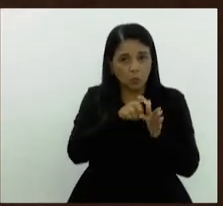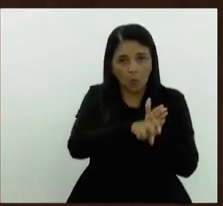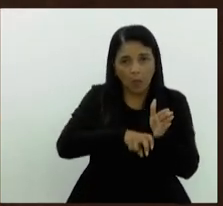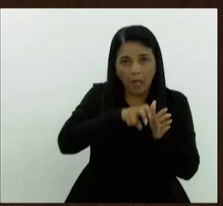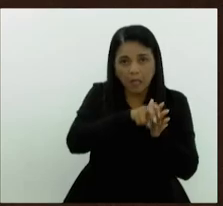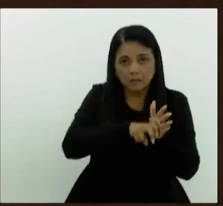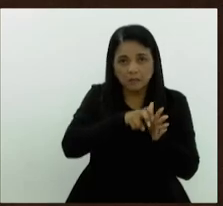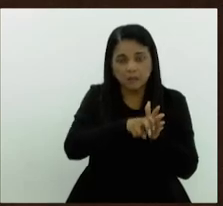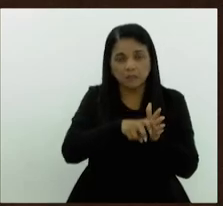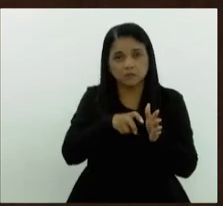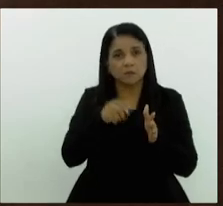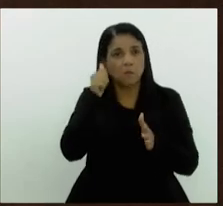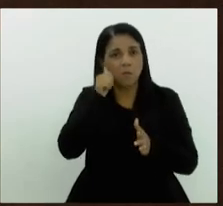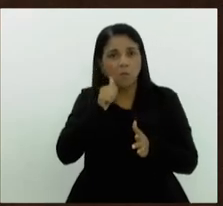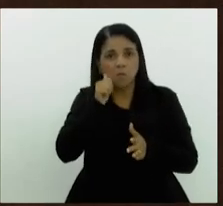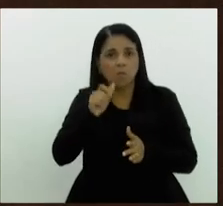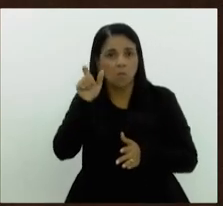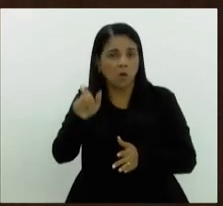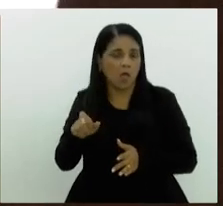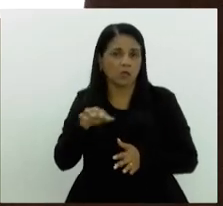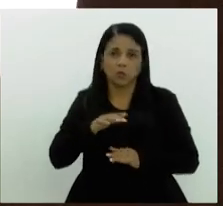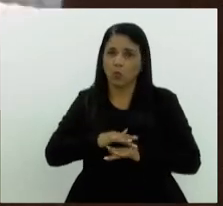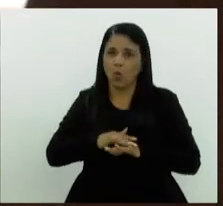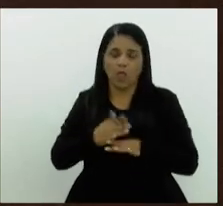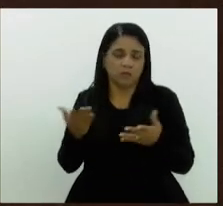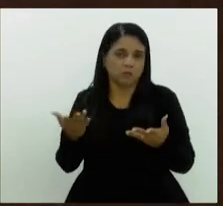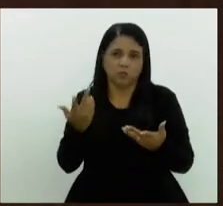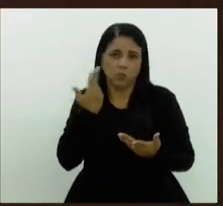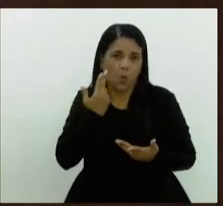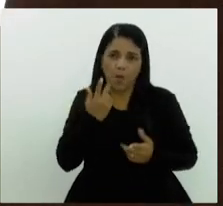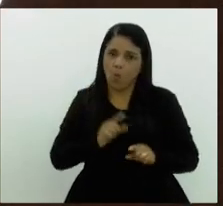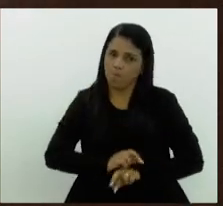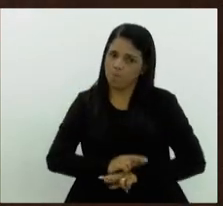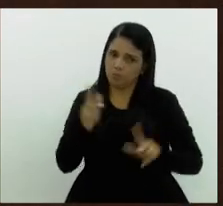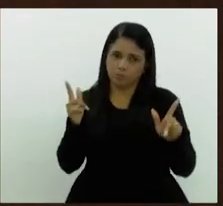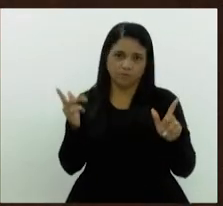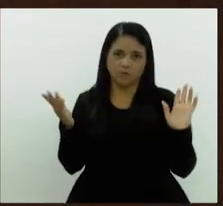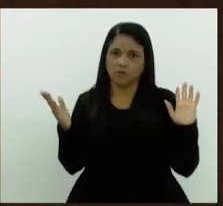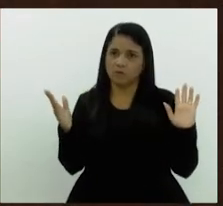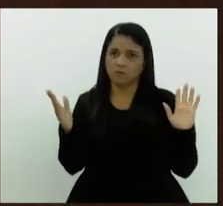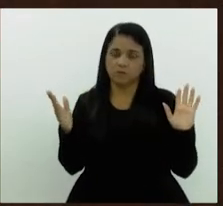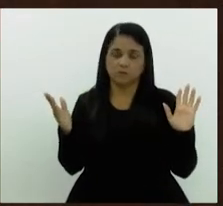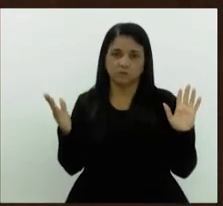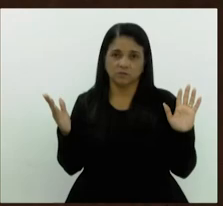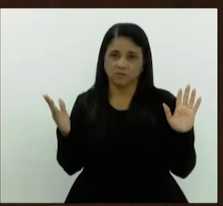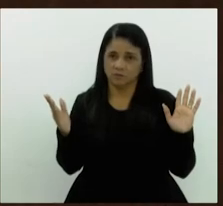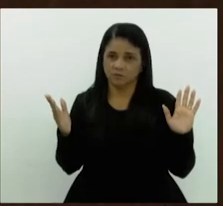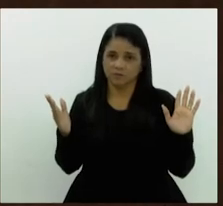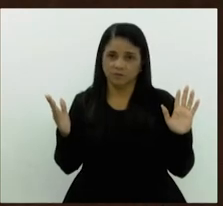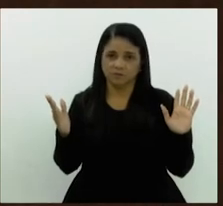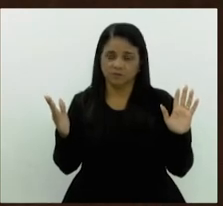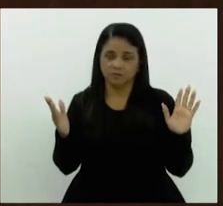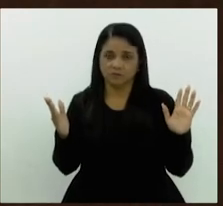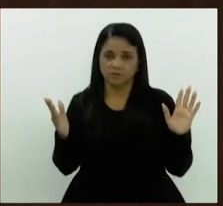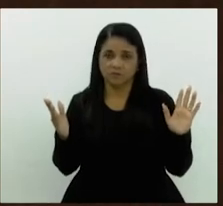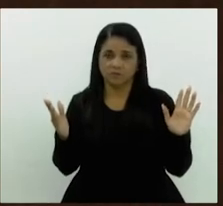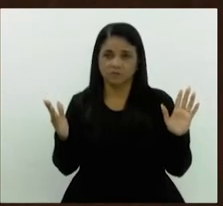sei lá não é normal não tem nem como classificar um lixo humano daquele mas